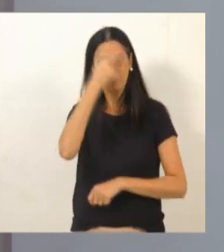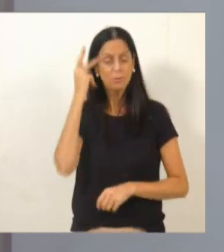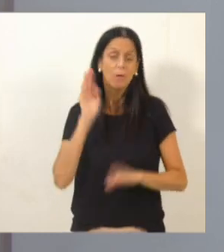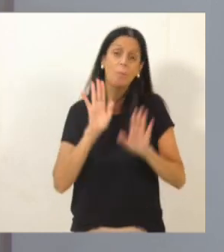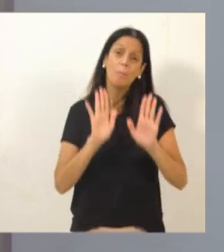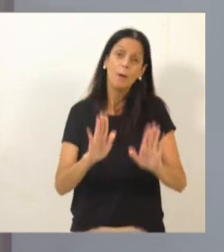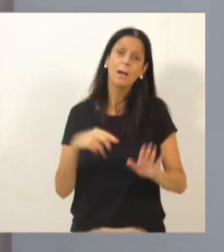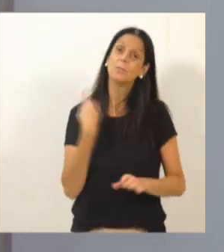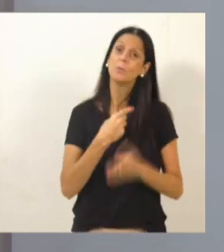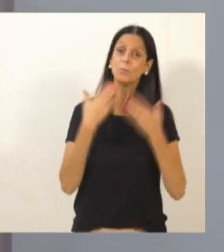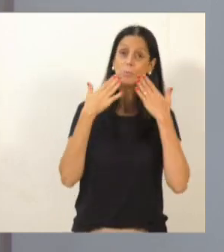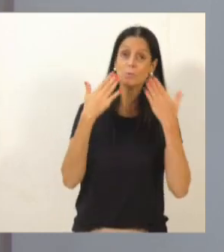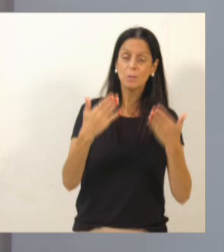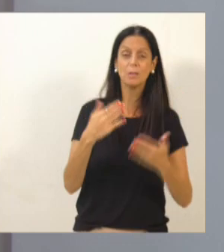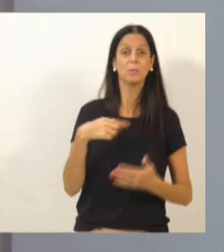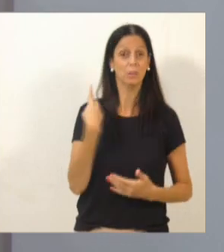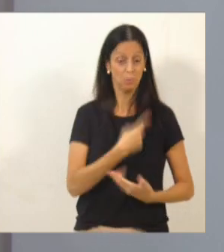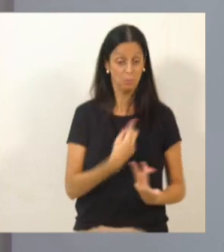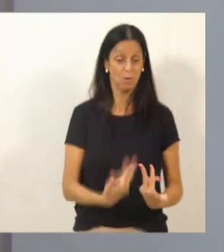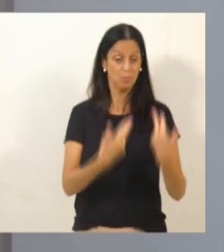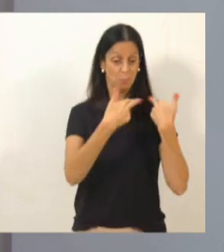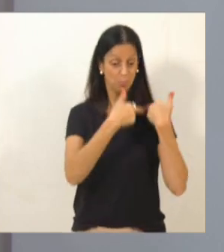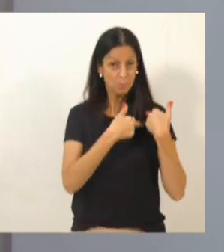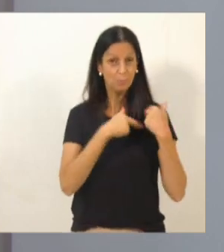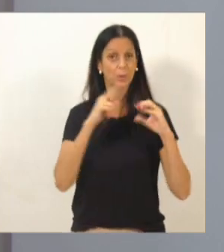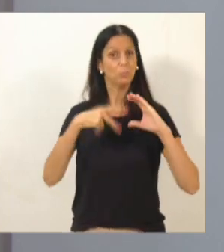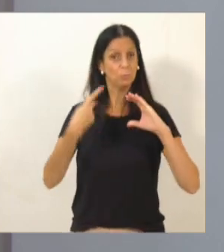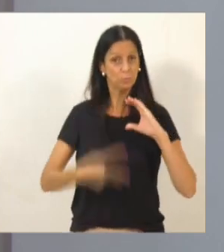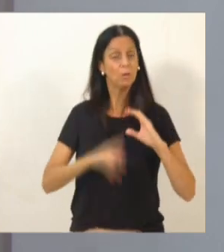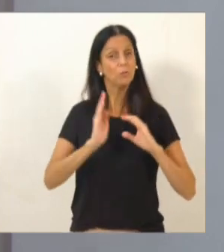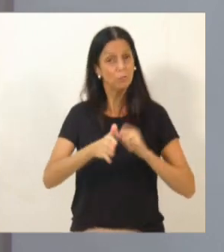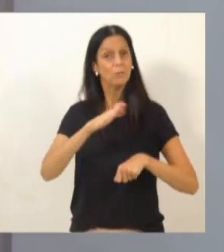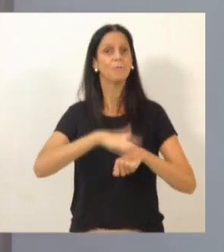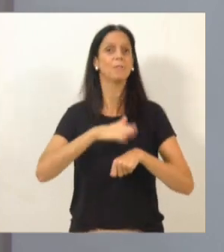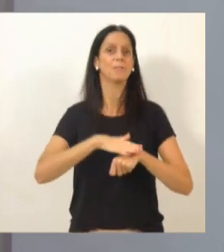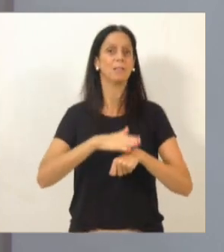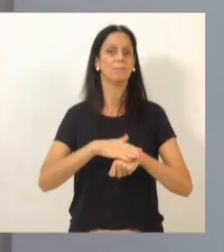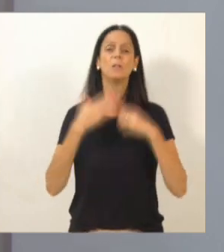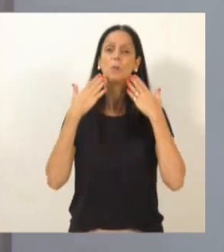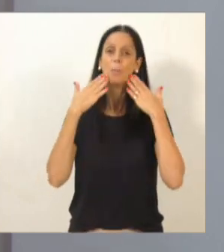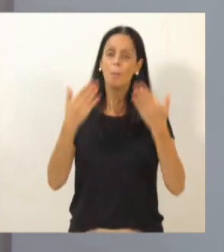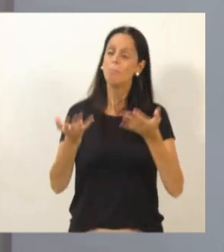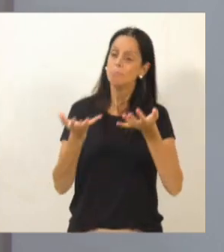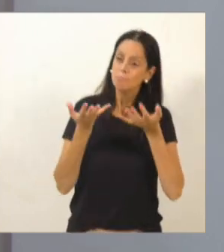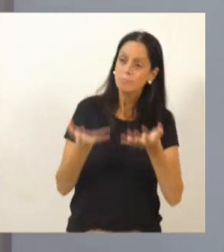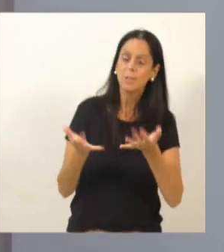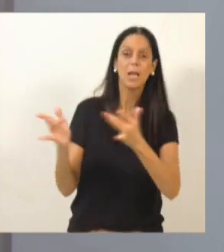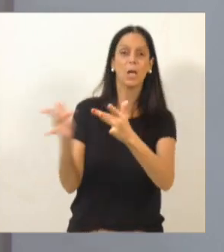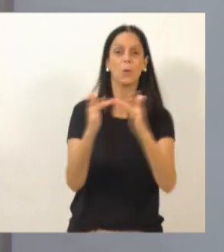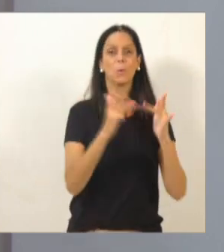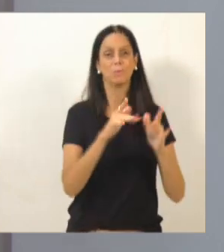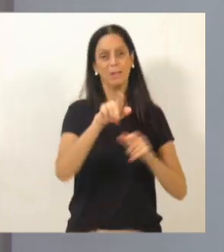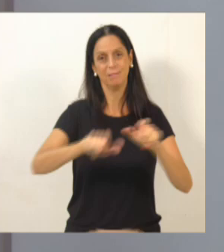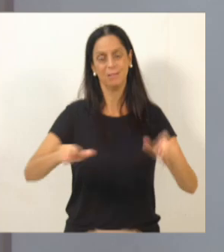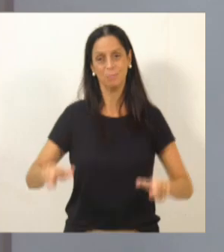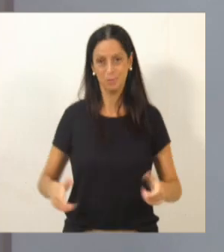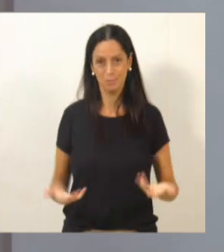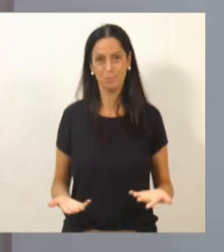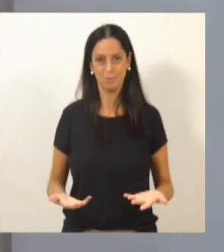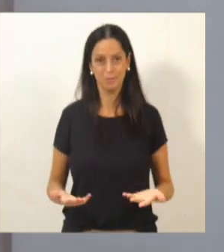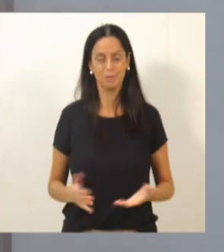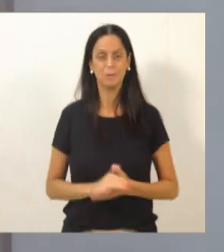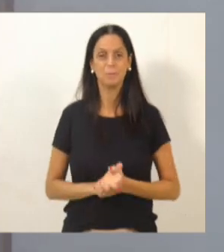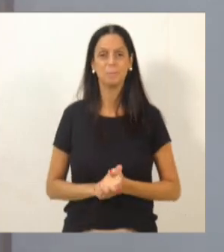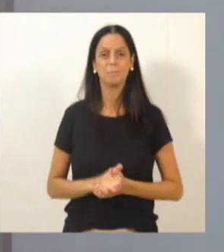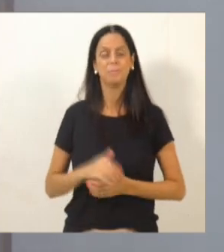vereador Maurício. Está fazendo a sua parte. Eu acho que isso é importante, a gente mostrar que a gente está tomando a nossa atitude. Tem mais alguns projetos